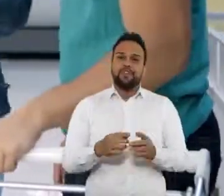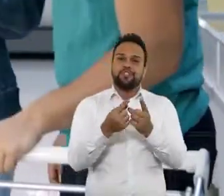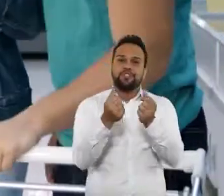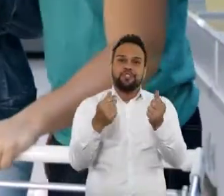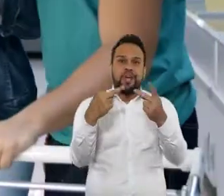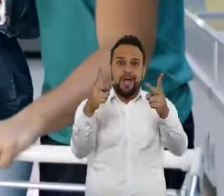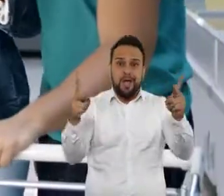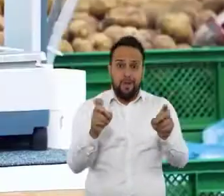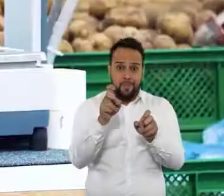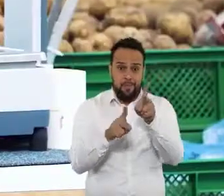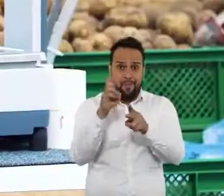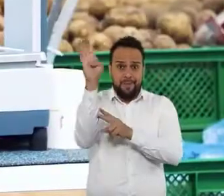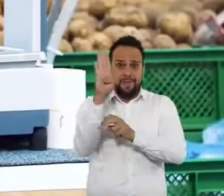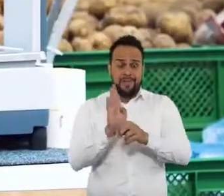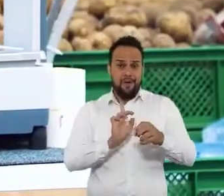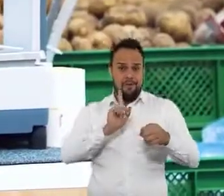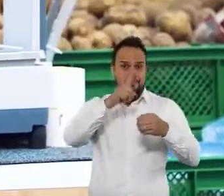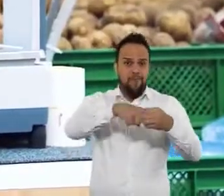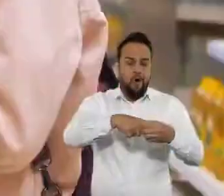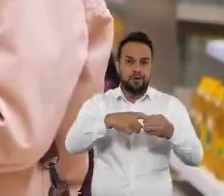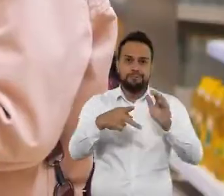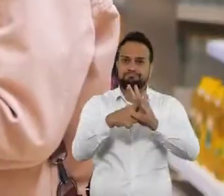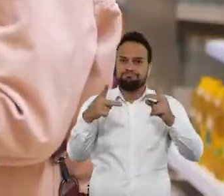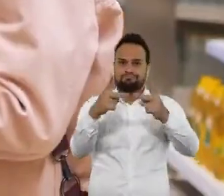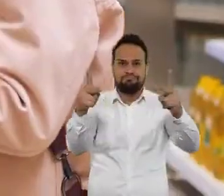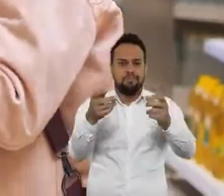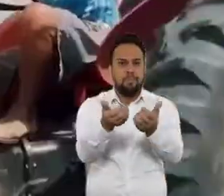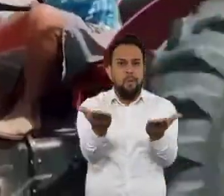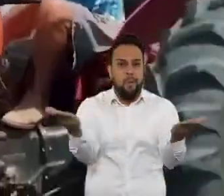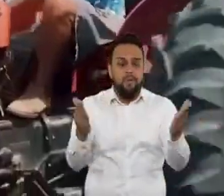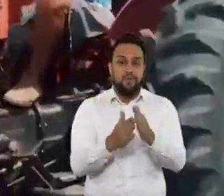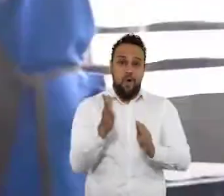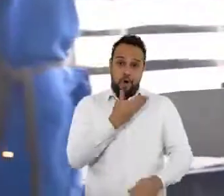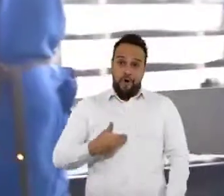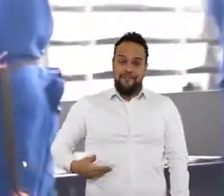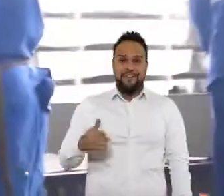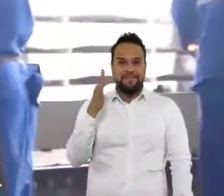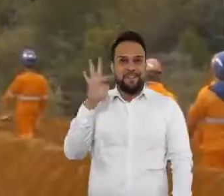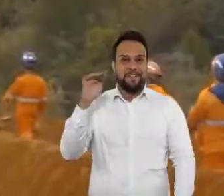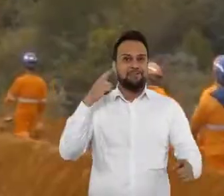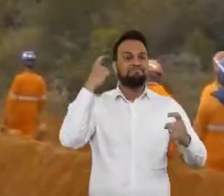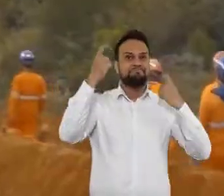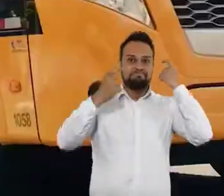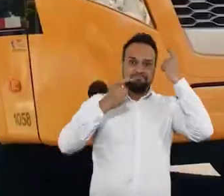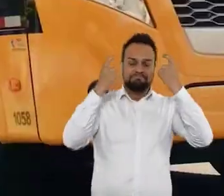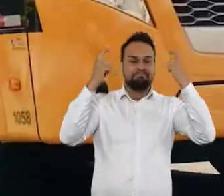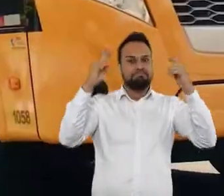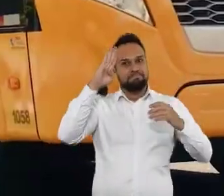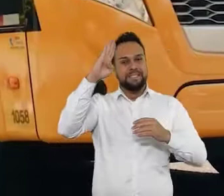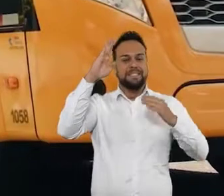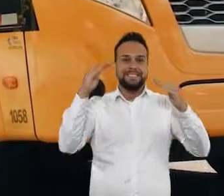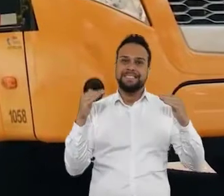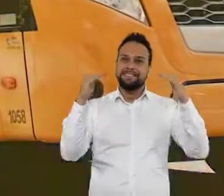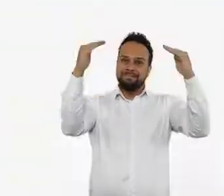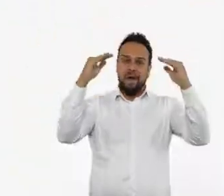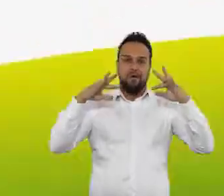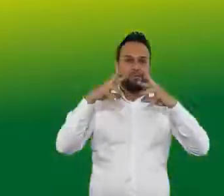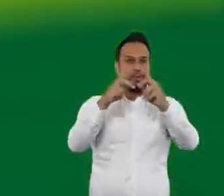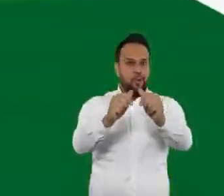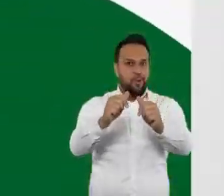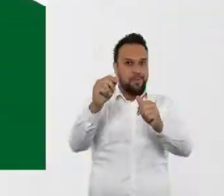Dinheiro do brasileiro que vai voltar para as mãos do povo. É o governo federal pensando no Brasil acima de tudo.